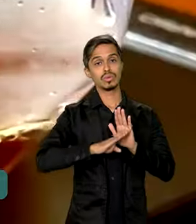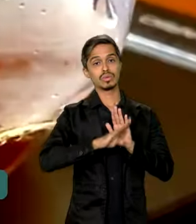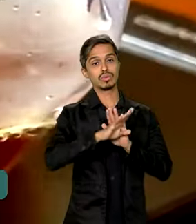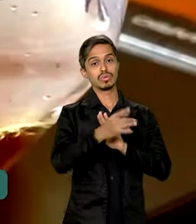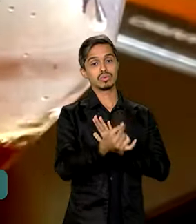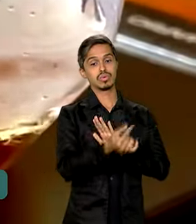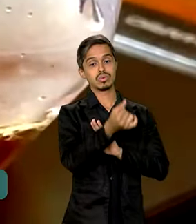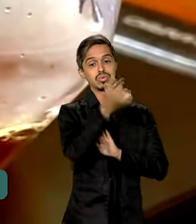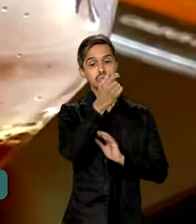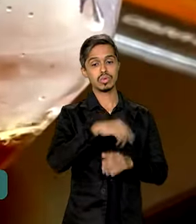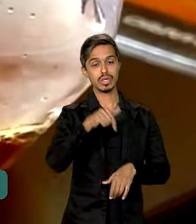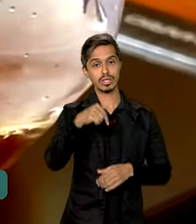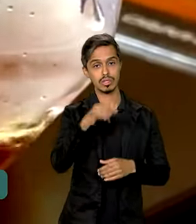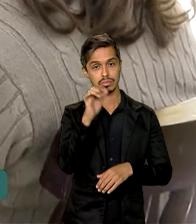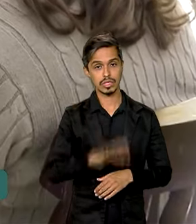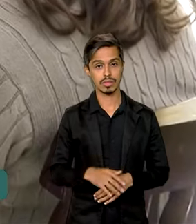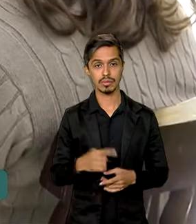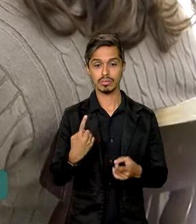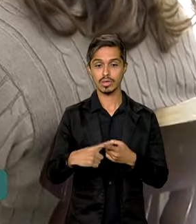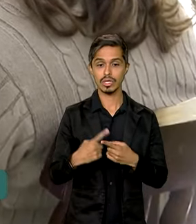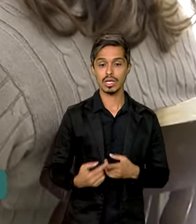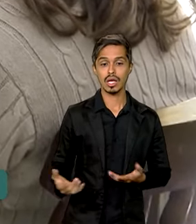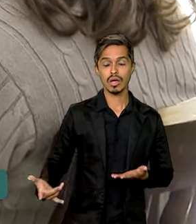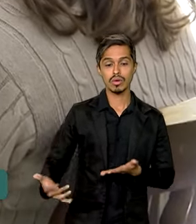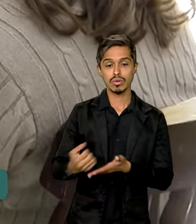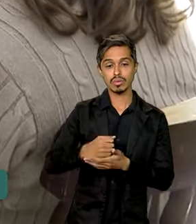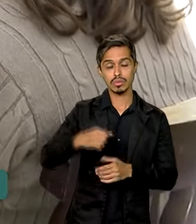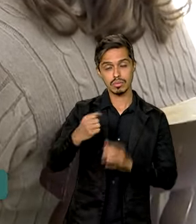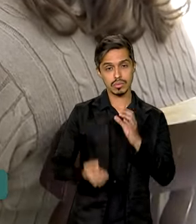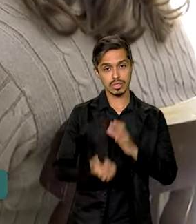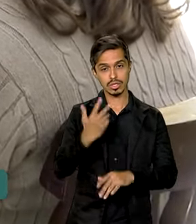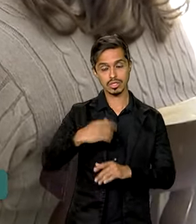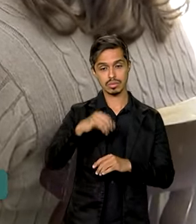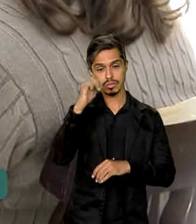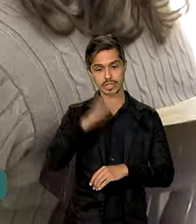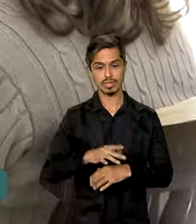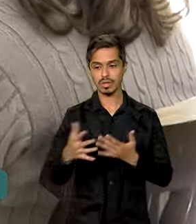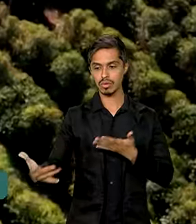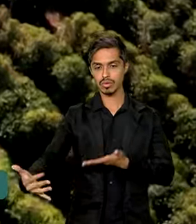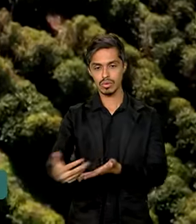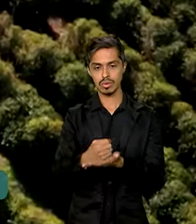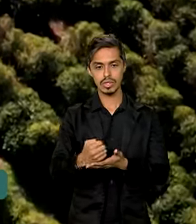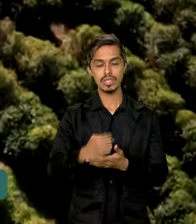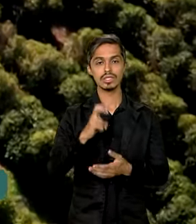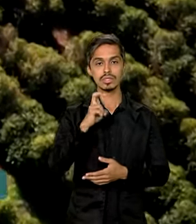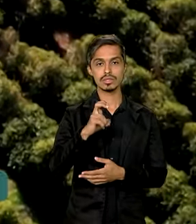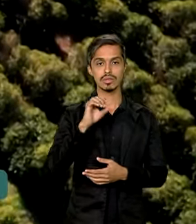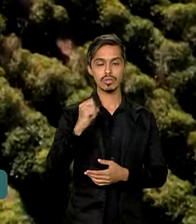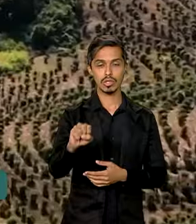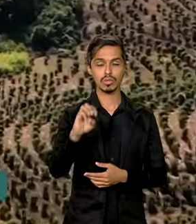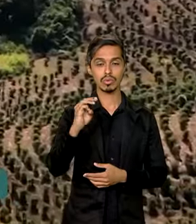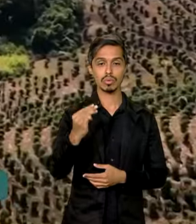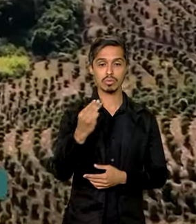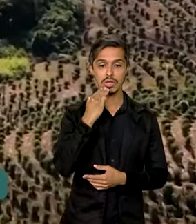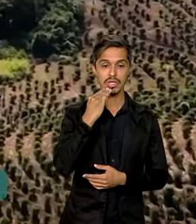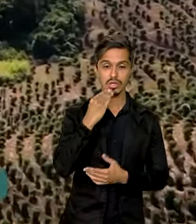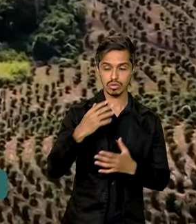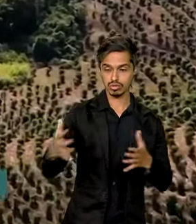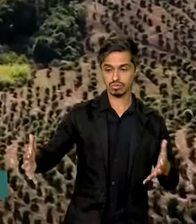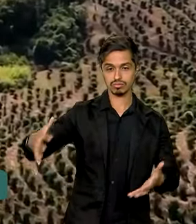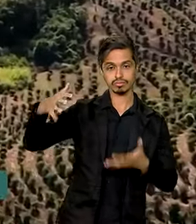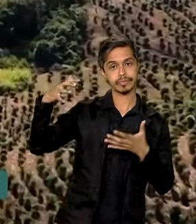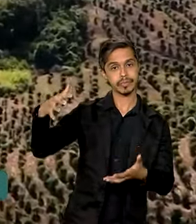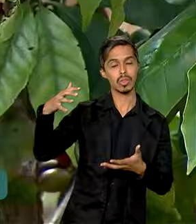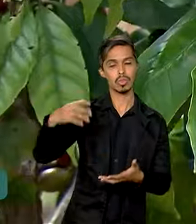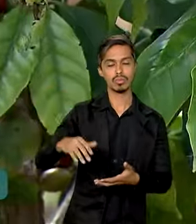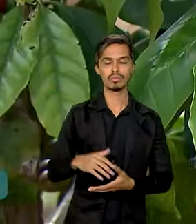Brasil. Na safra deste ano, os produtores brasileiros de café devem colher mais de 58 milhões de sacas